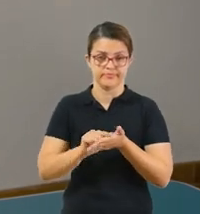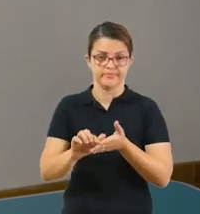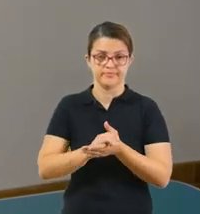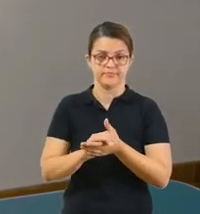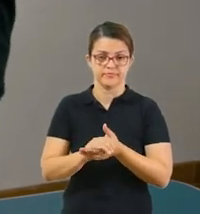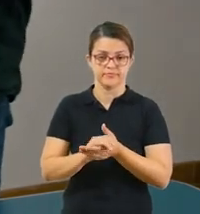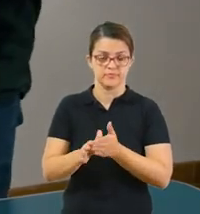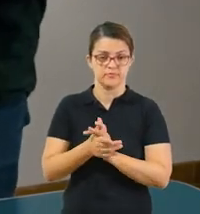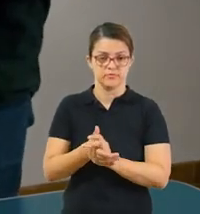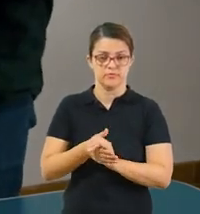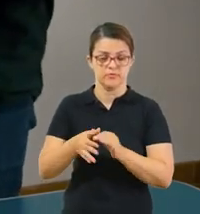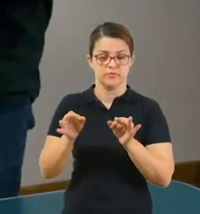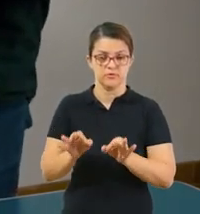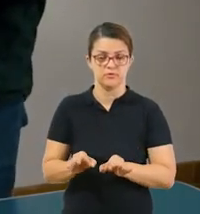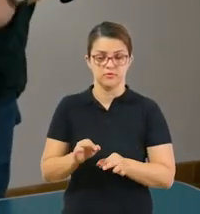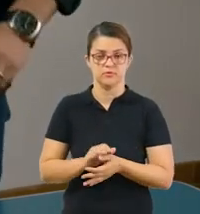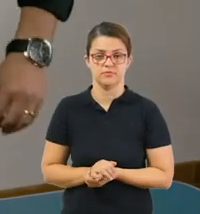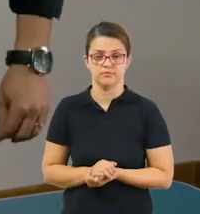tudo bem?